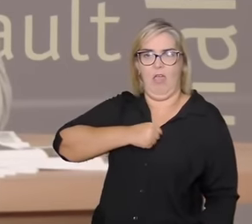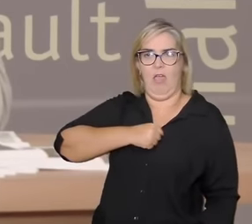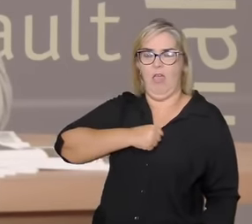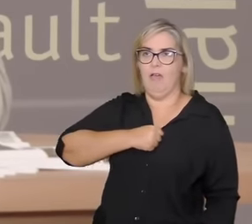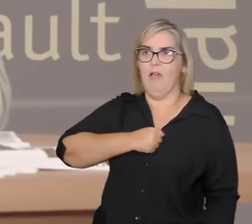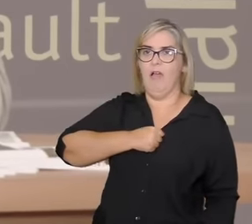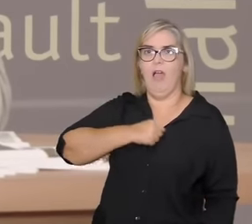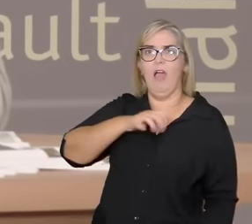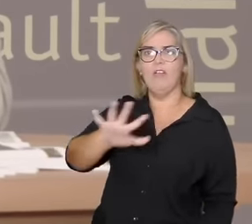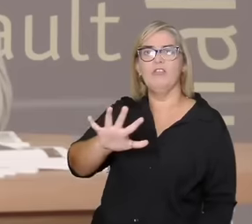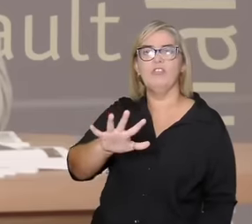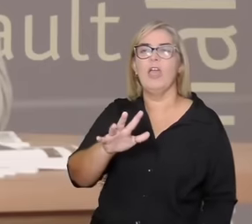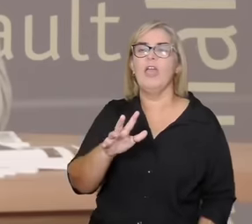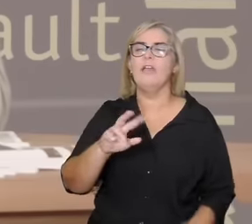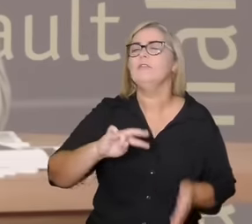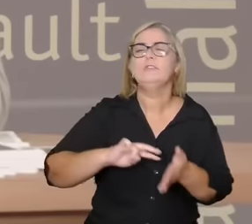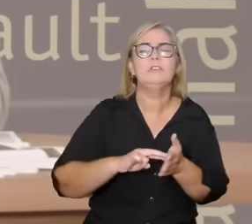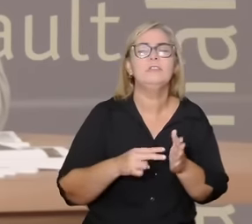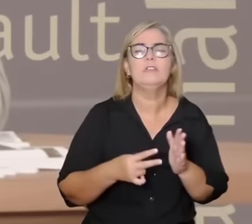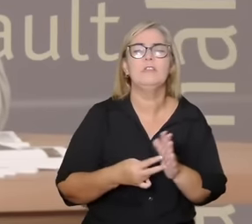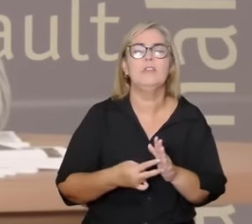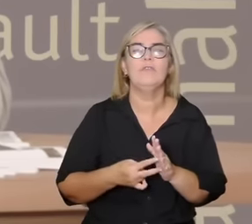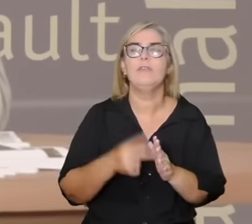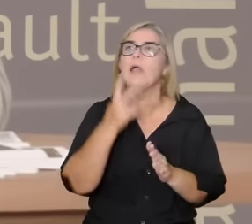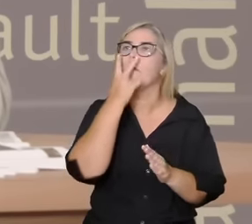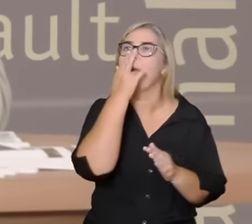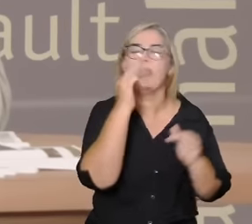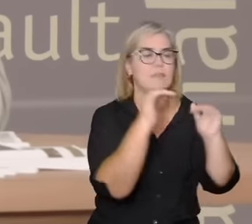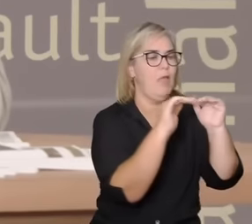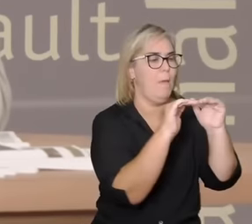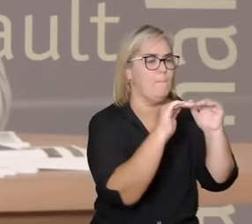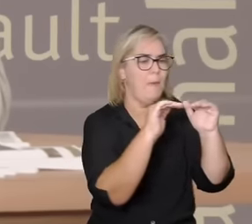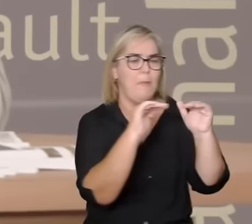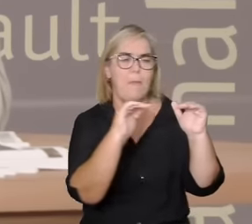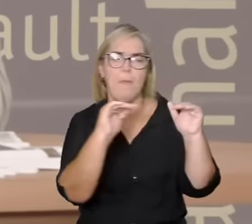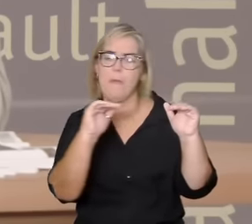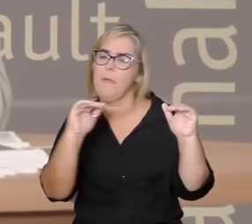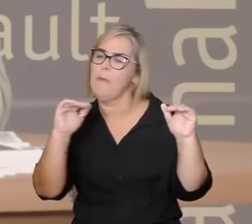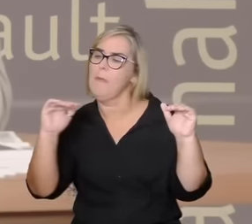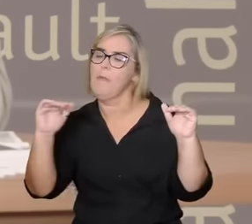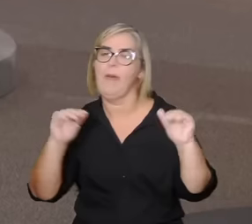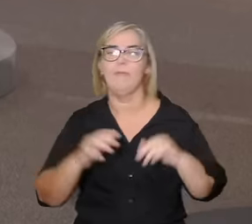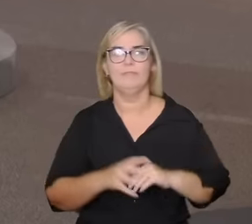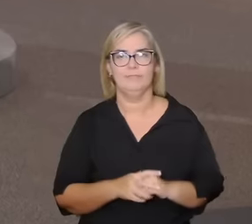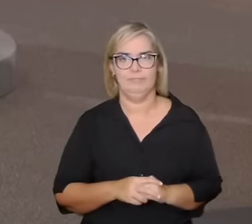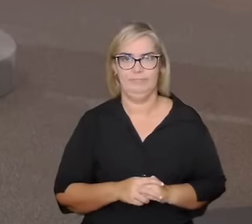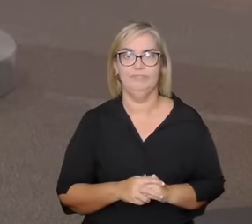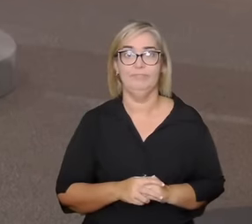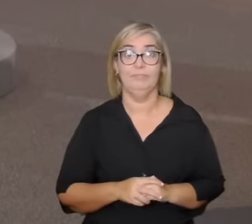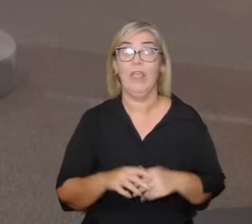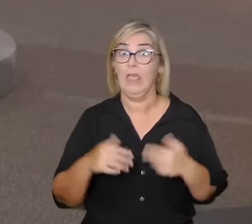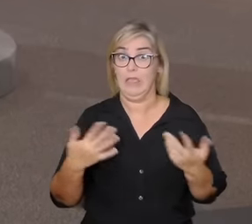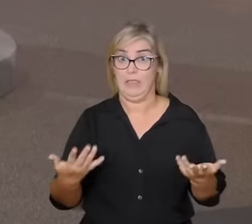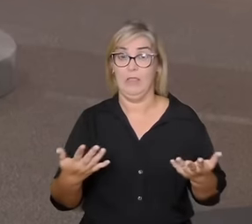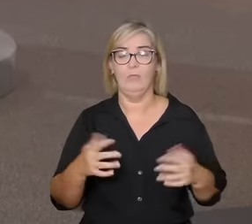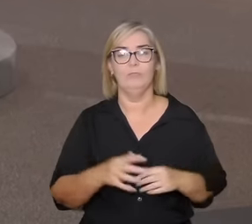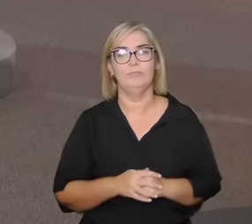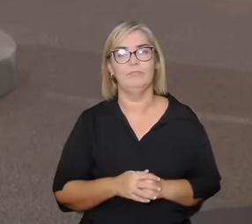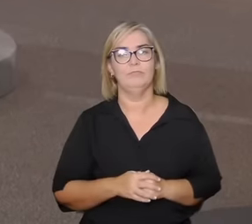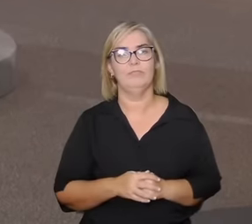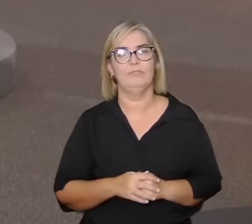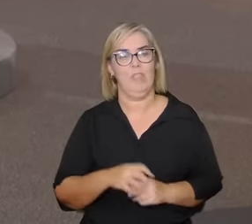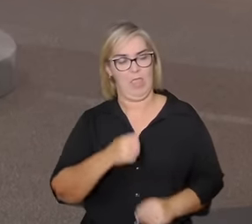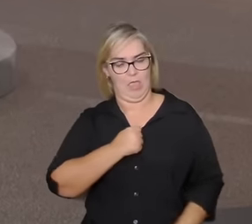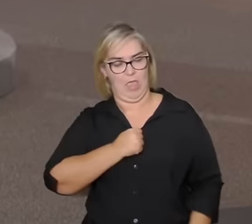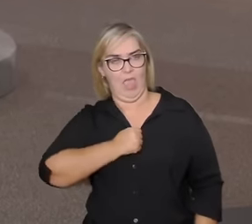necessidade de um organismo se manter em equilíbrio então axé tem relação direta com